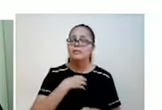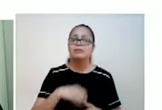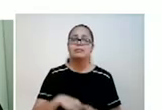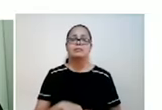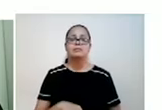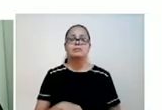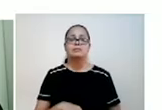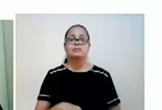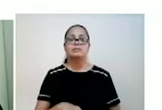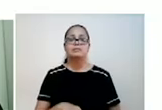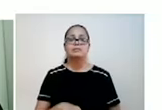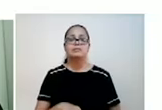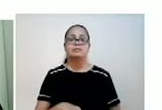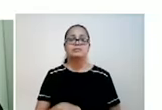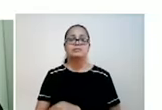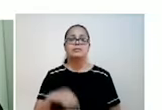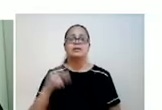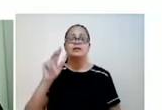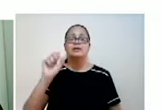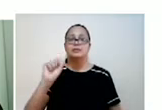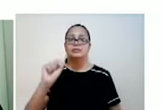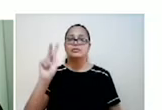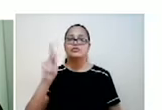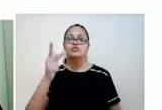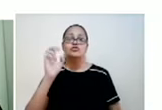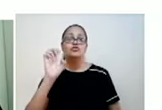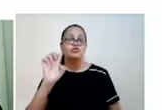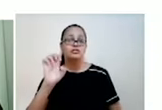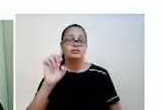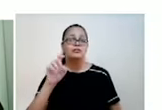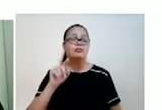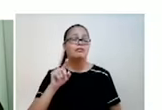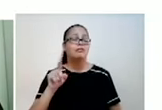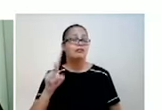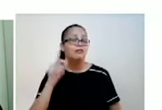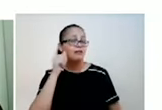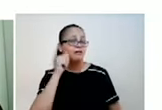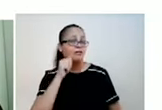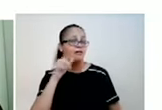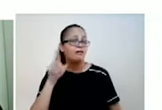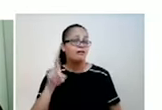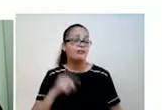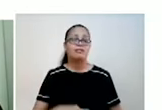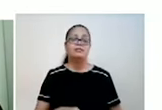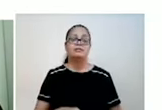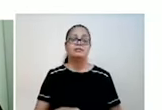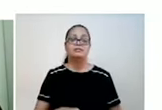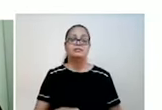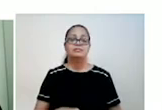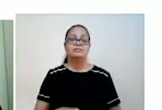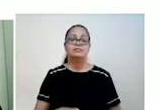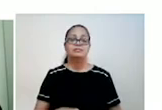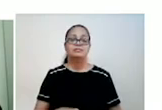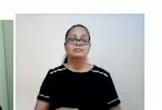Herself. Nós também temos, ó, it, que é ele ou ela, para coisa, animal e objeto. E